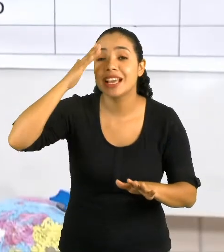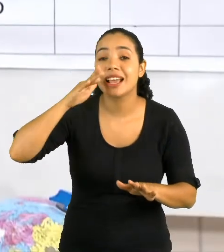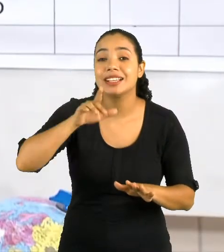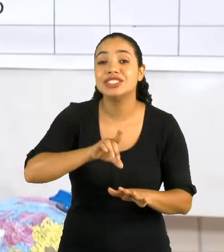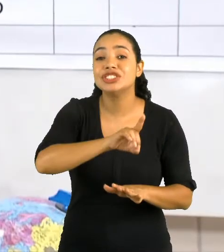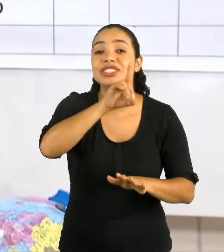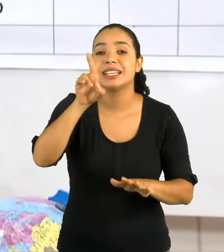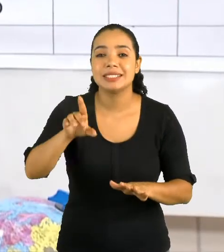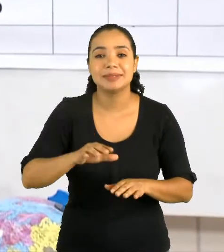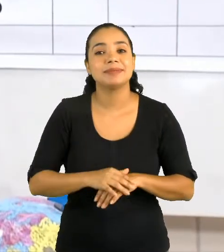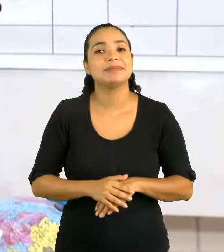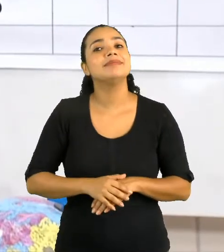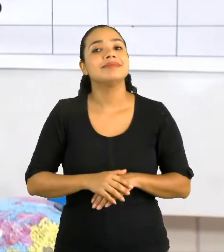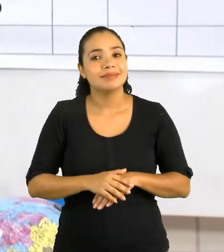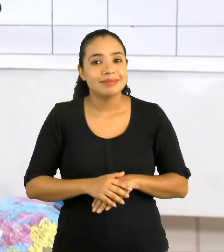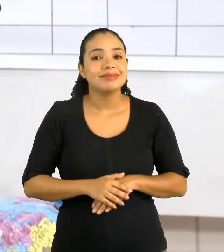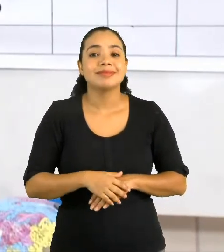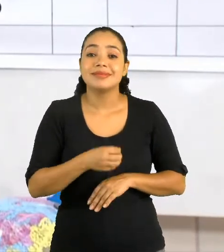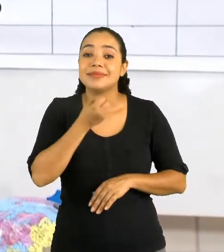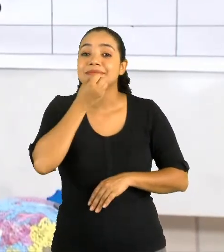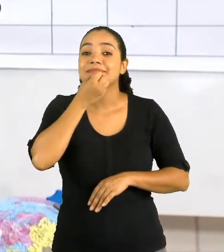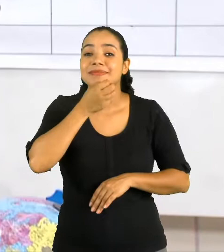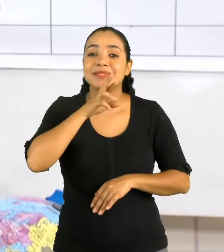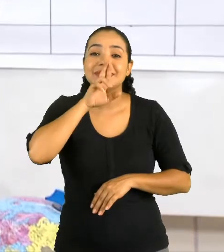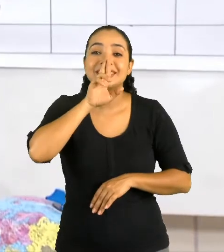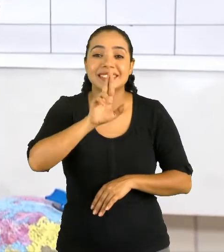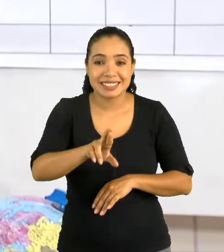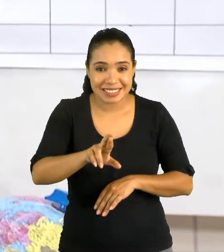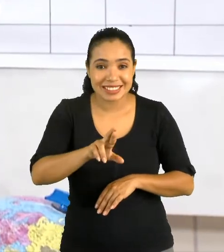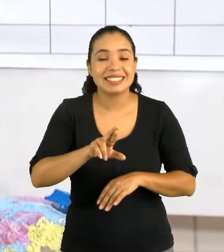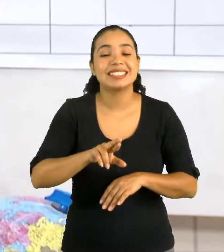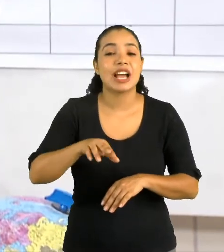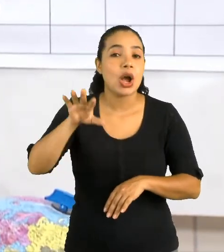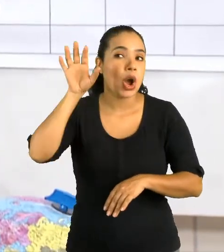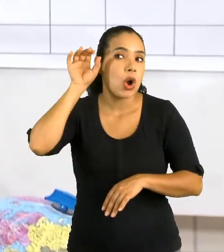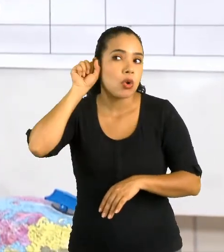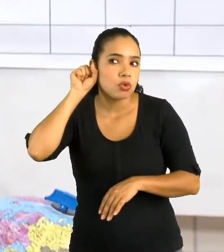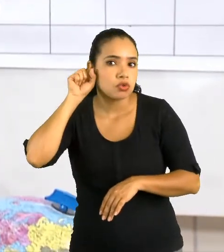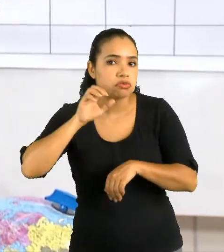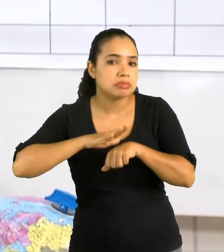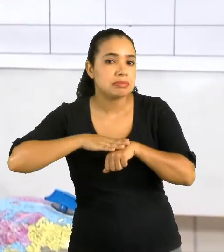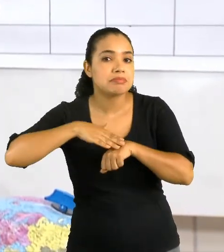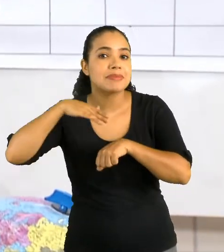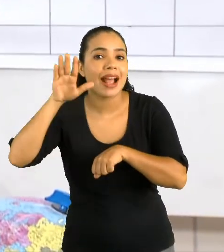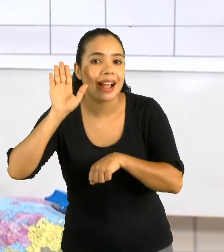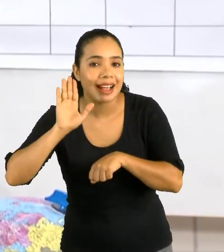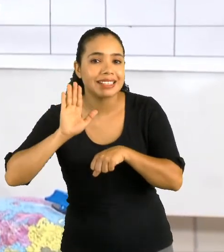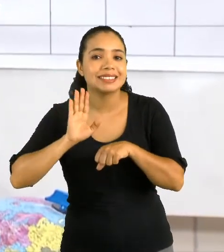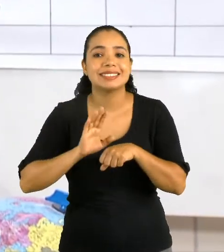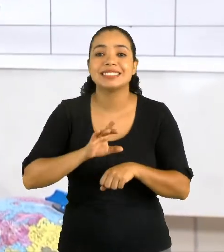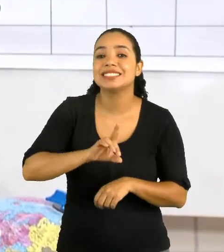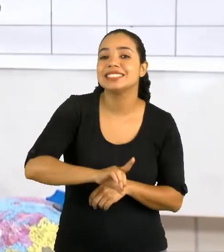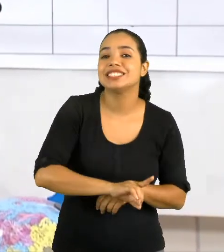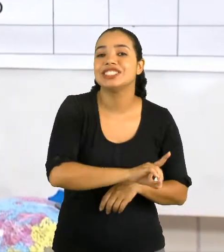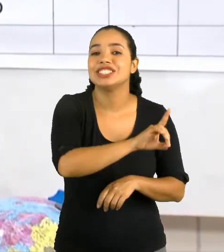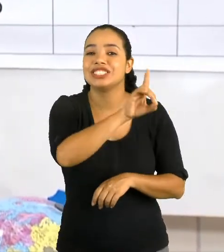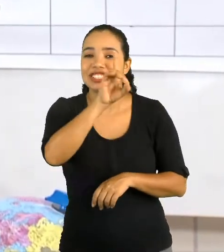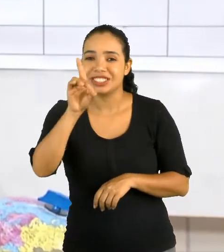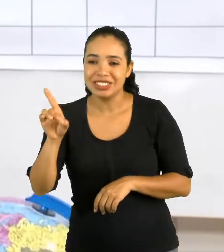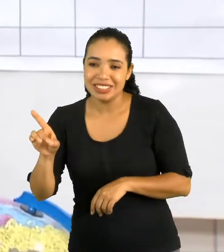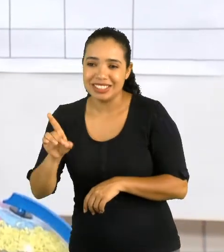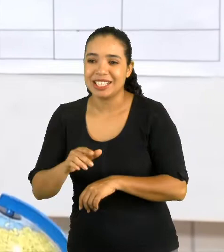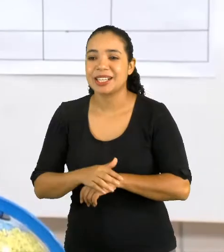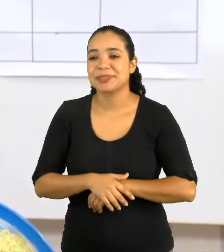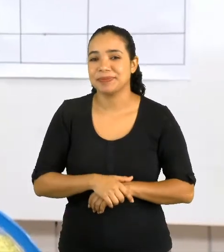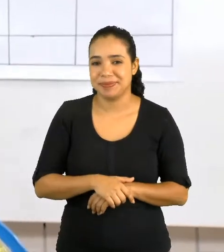Isso. A gente ouve também um pouquinho à noite. Mas o que a gente ouve mais é durante o dia.